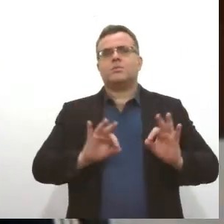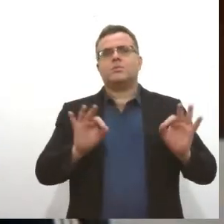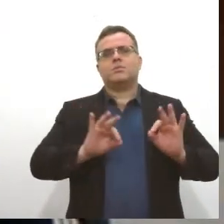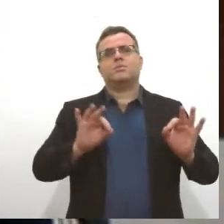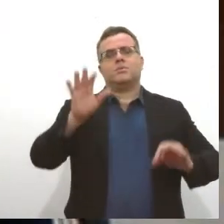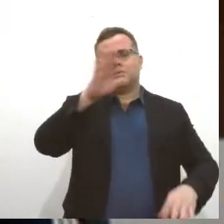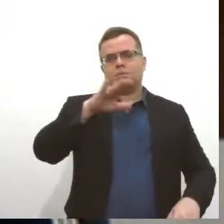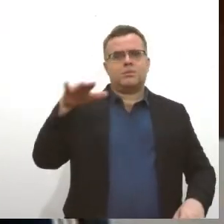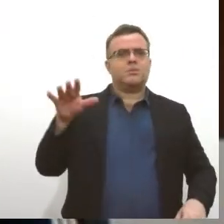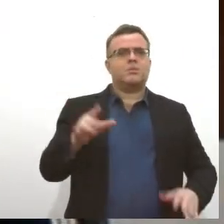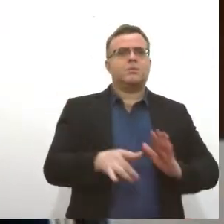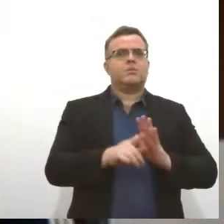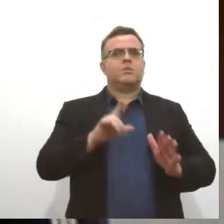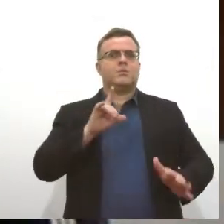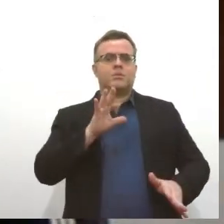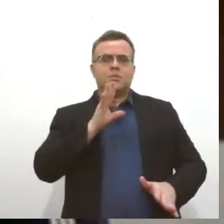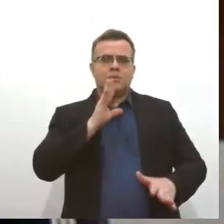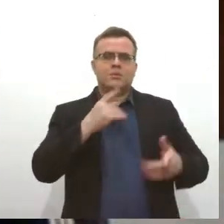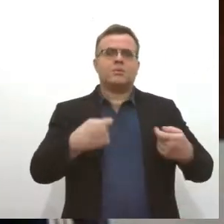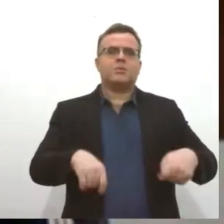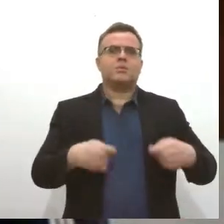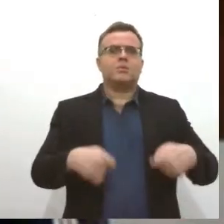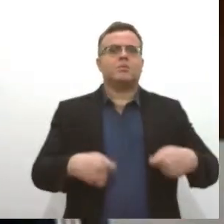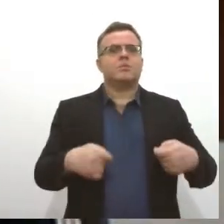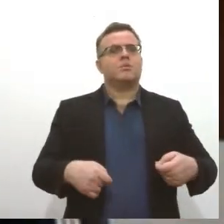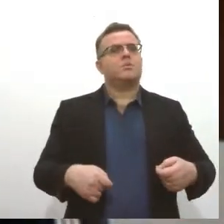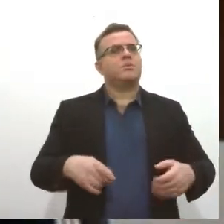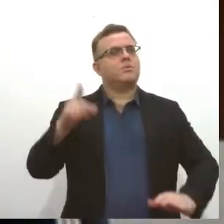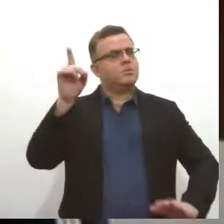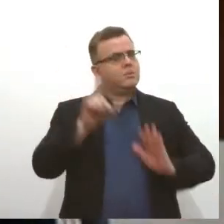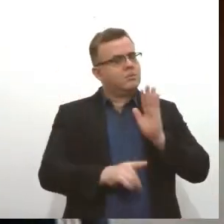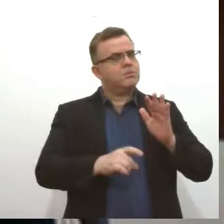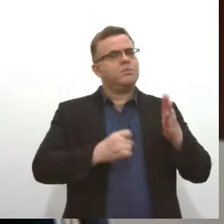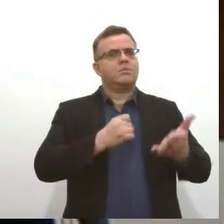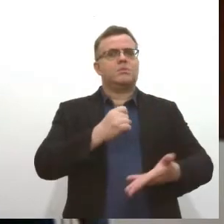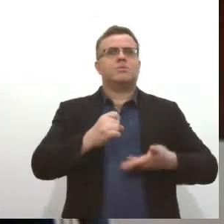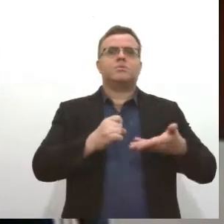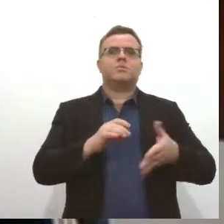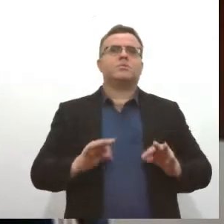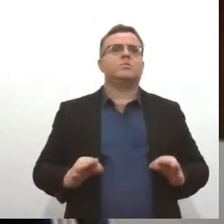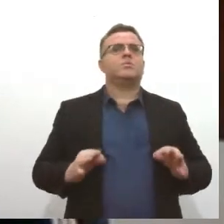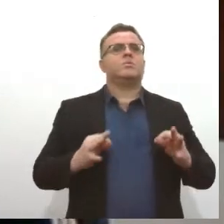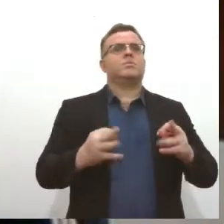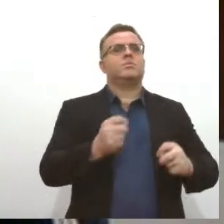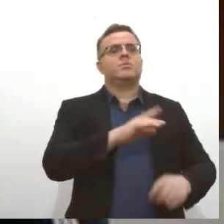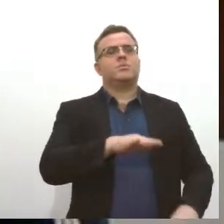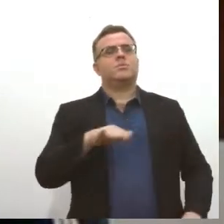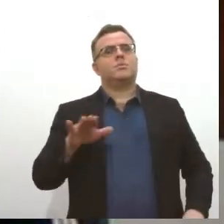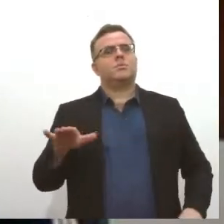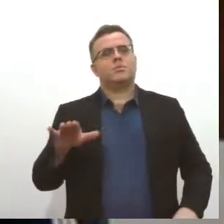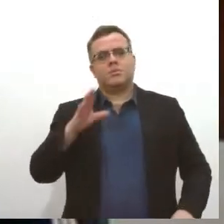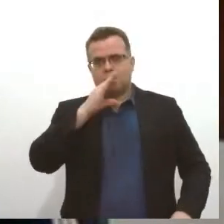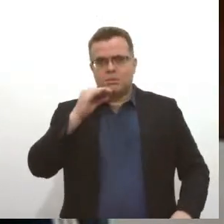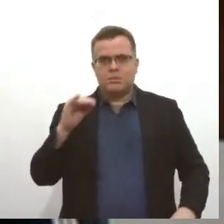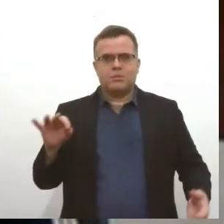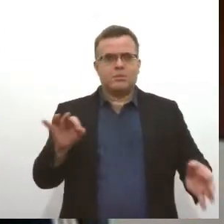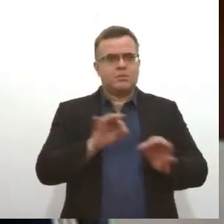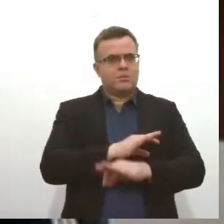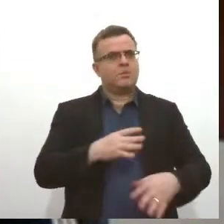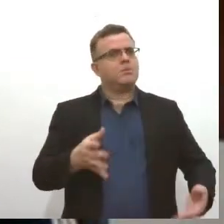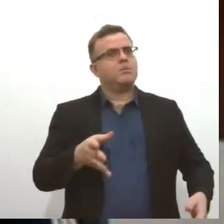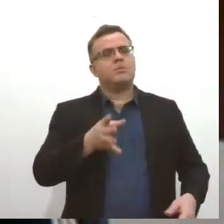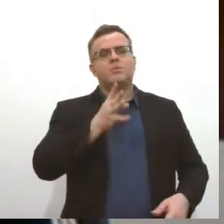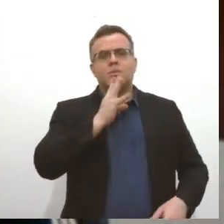reconhecimento, né? Porque é um direito fundamental de toda criança e adolescente é conhecer suas